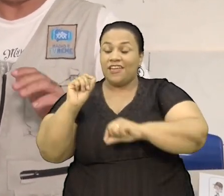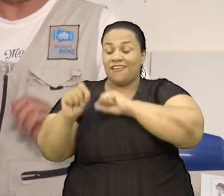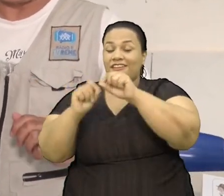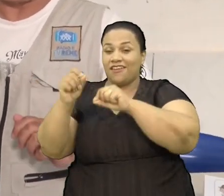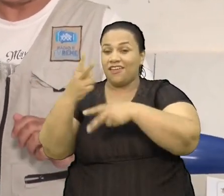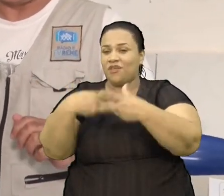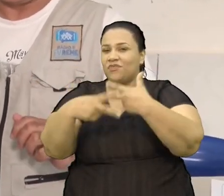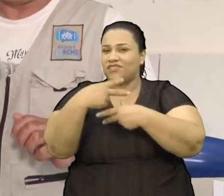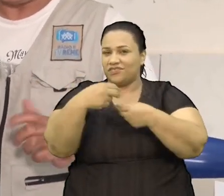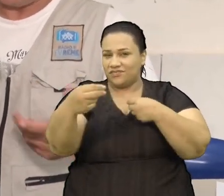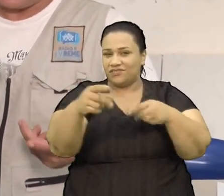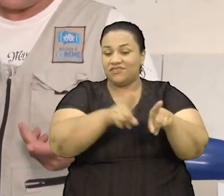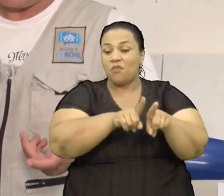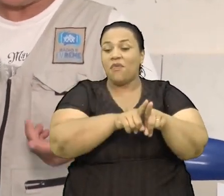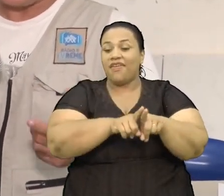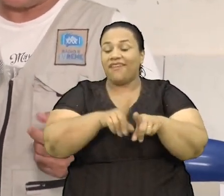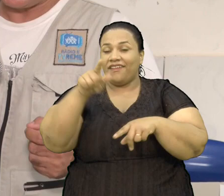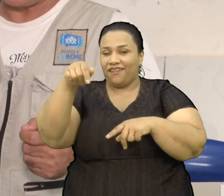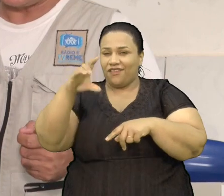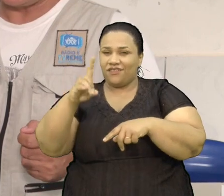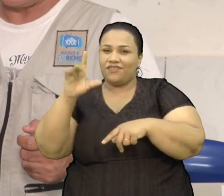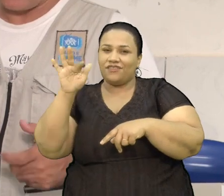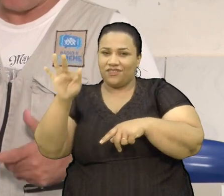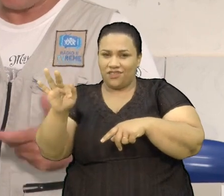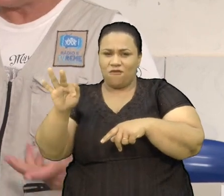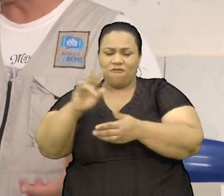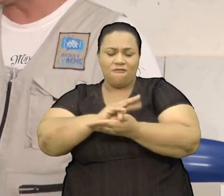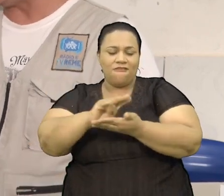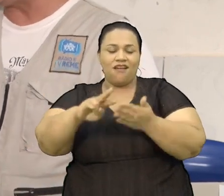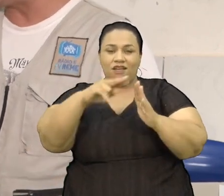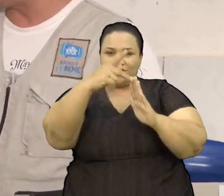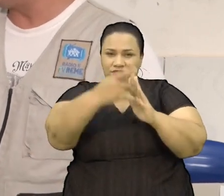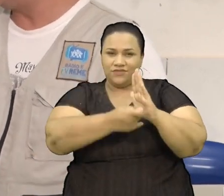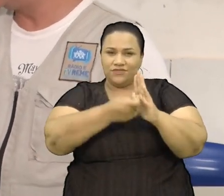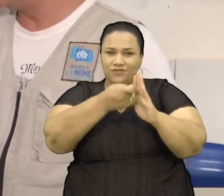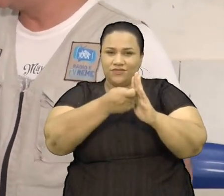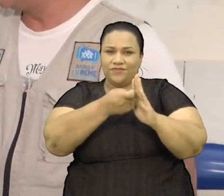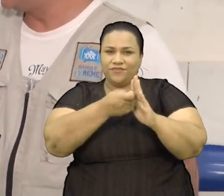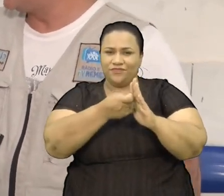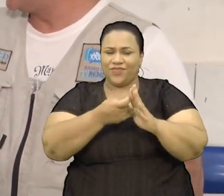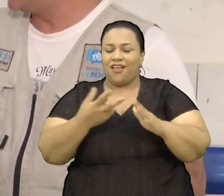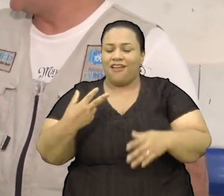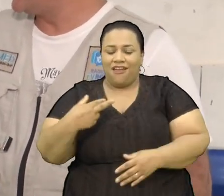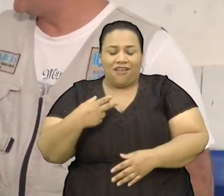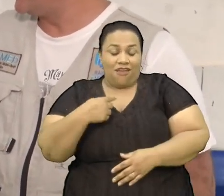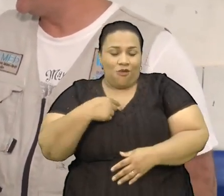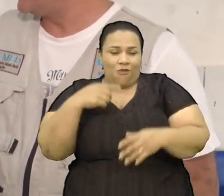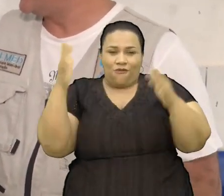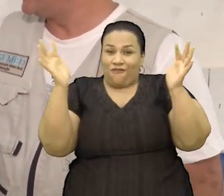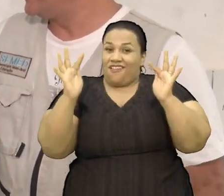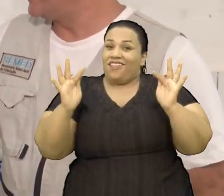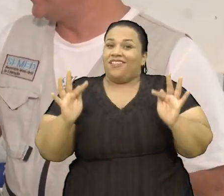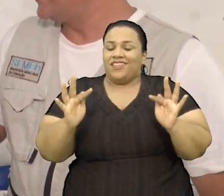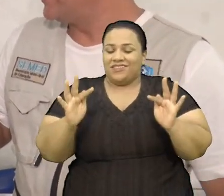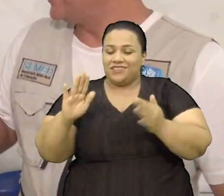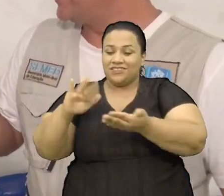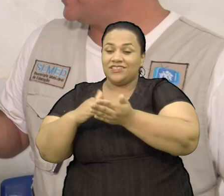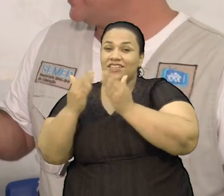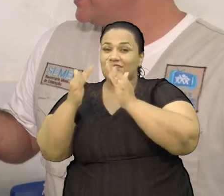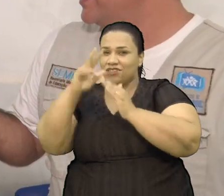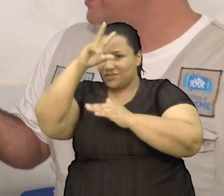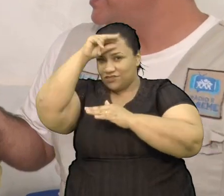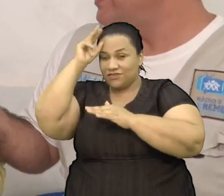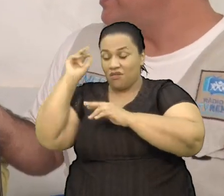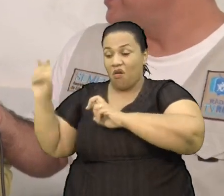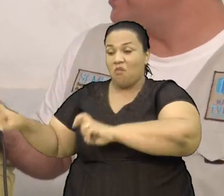quem ganha o presente Também é o distrito De rochedinho Com muitos projetos Nós estamos muito felizes Em estar aqui hoje Na